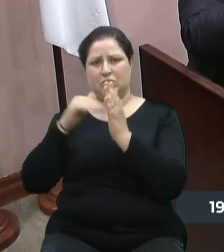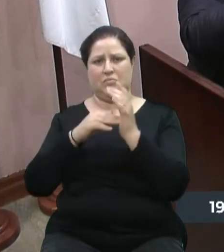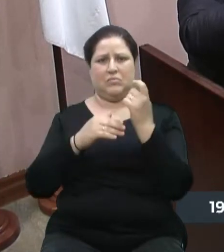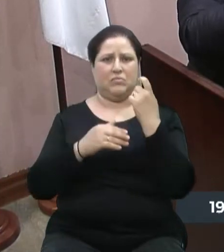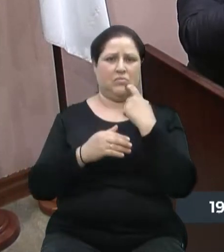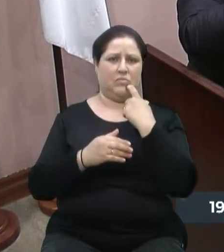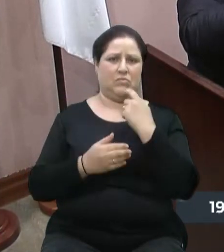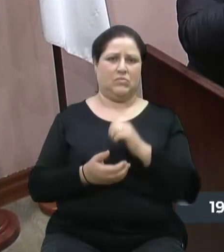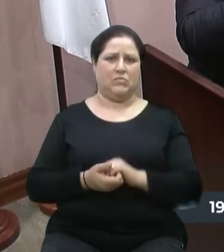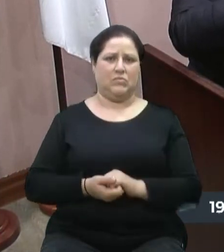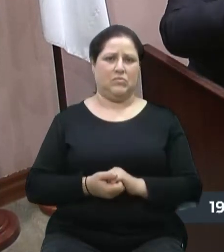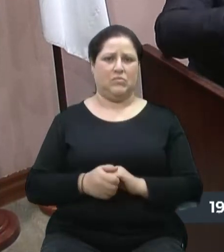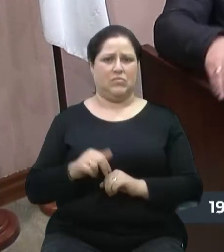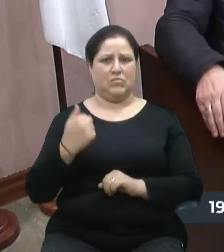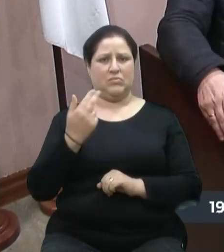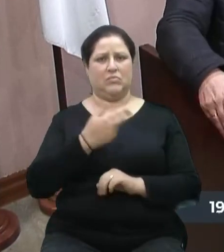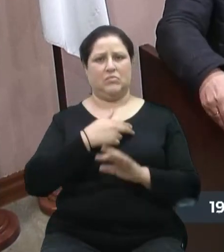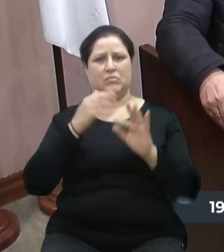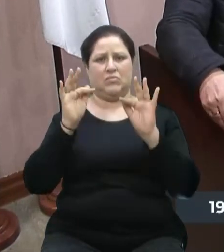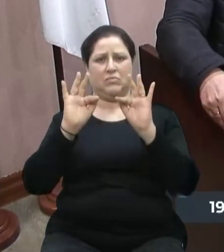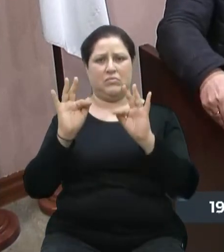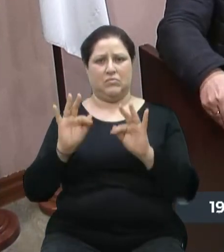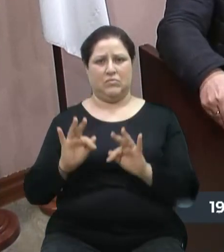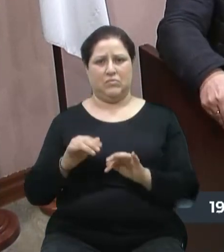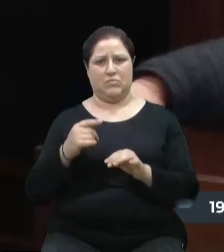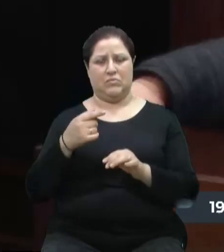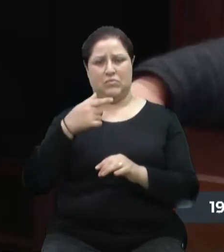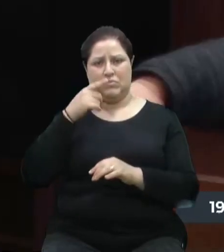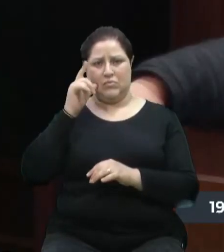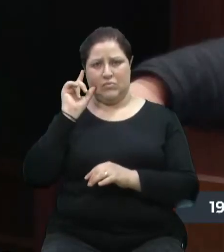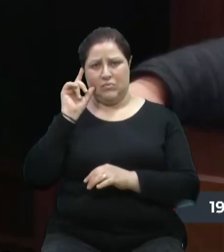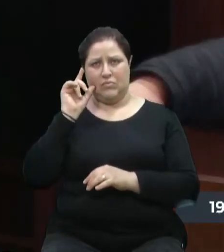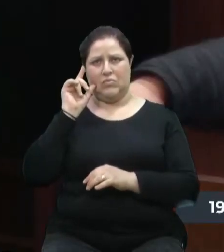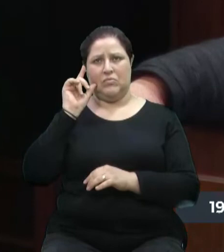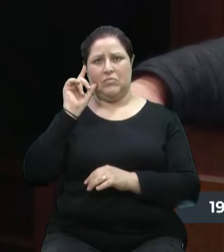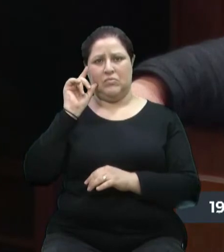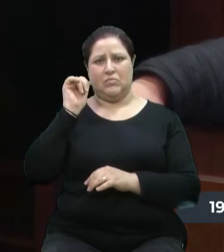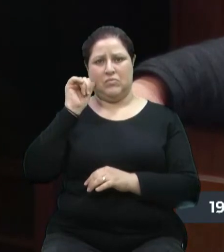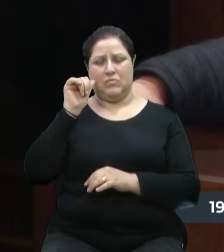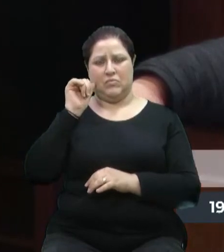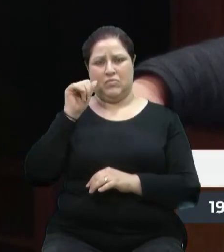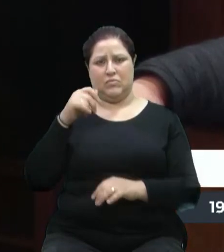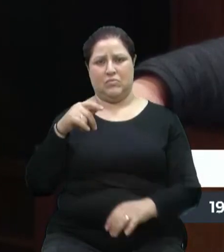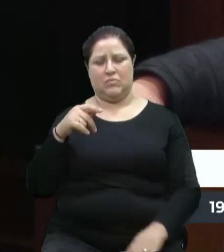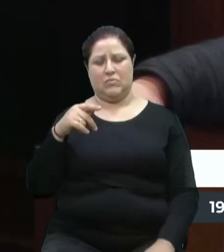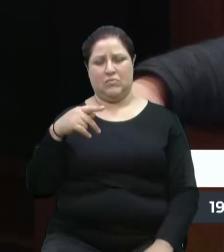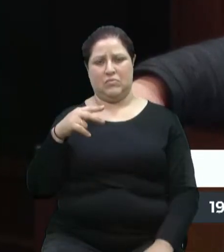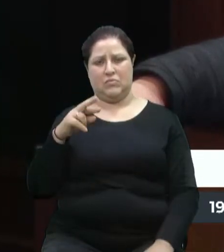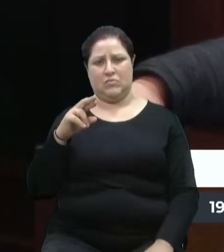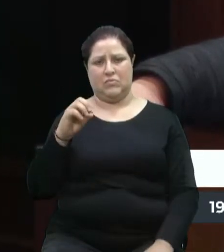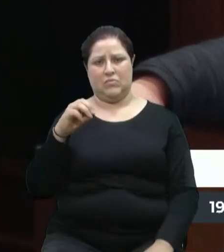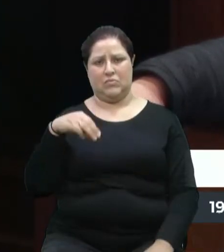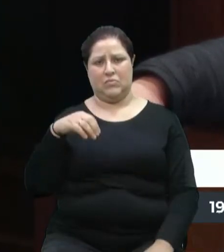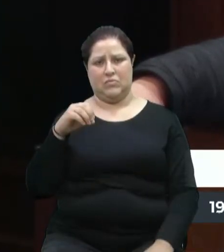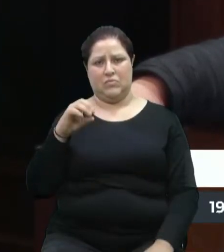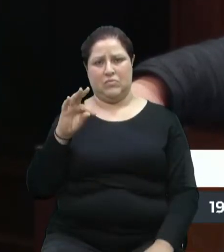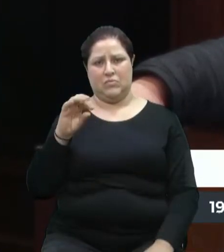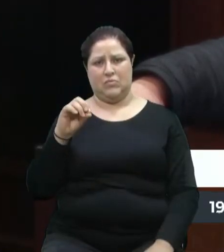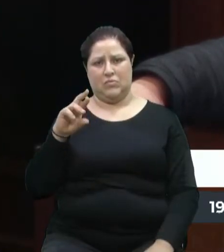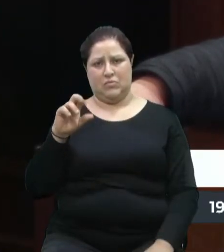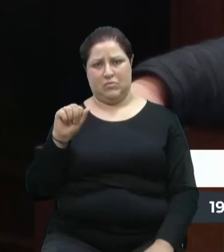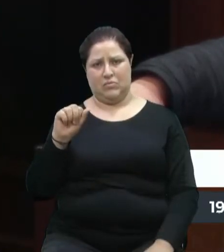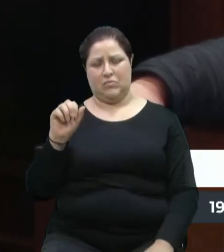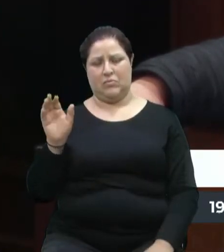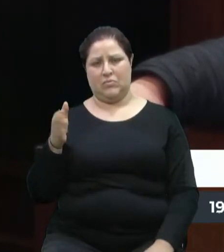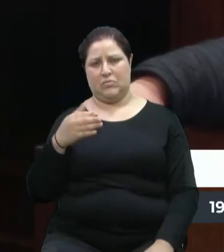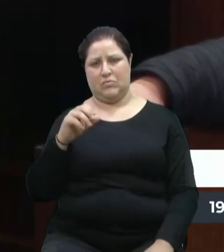que... A gente fica feliz que ontem a promotora Simone Martini deu uma atenção especial, chamou